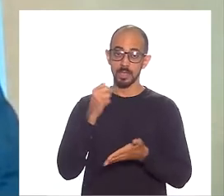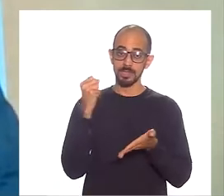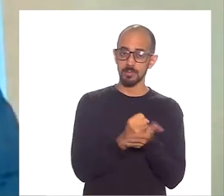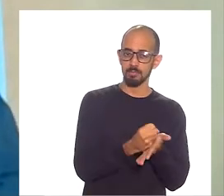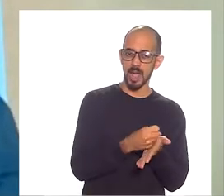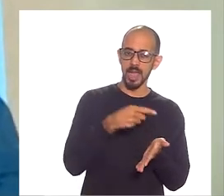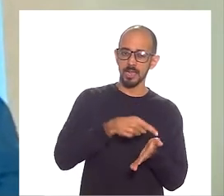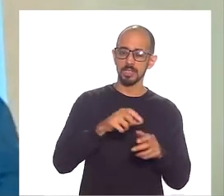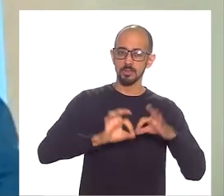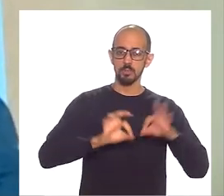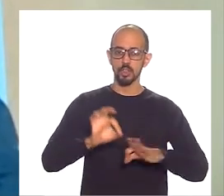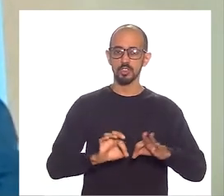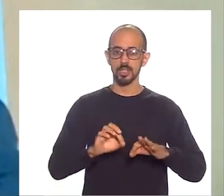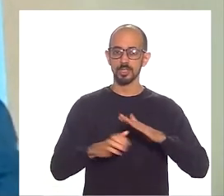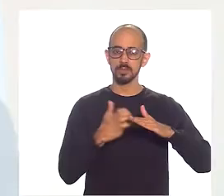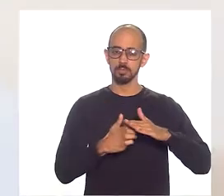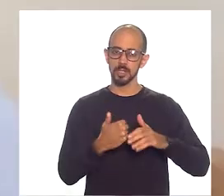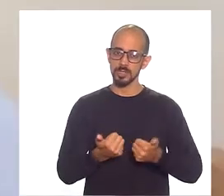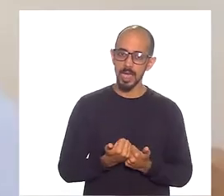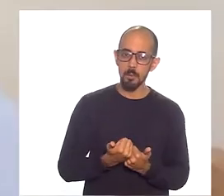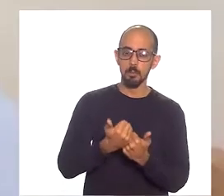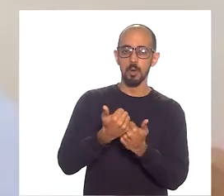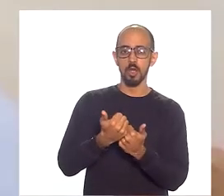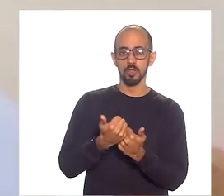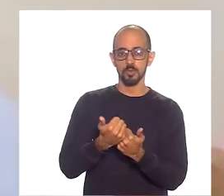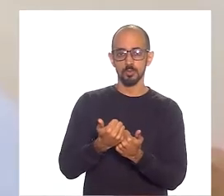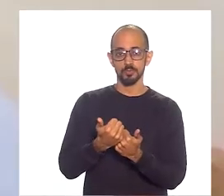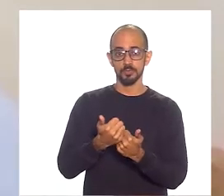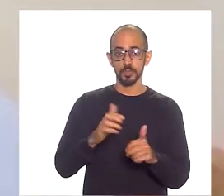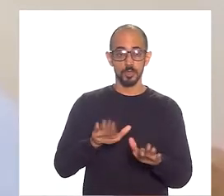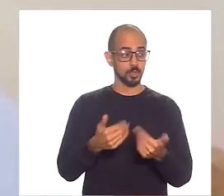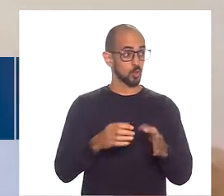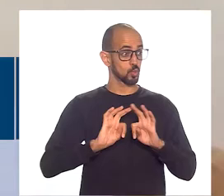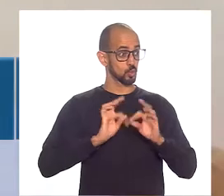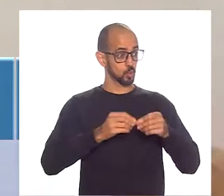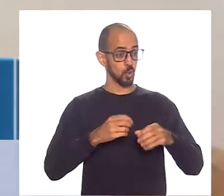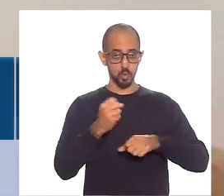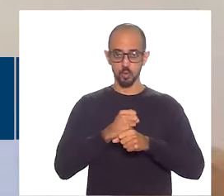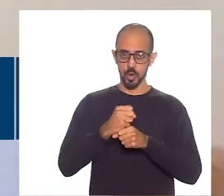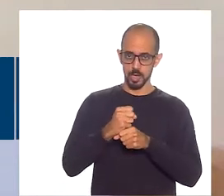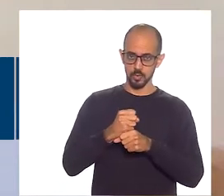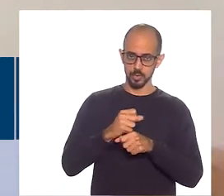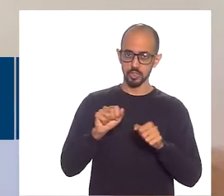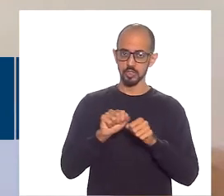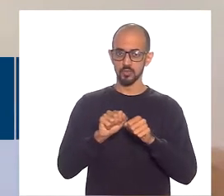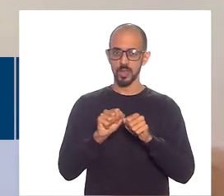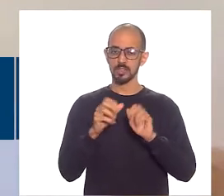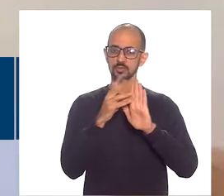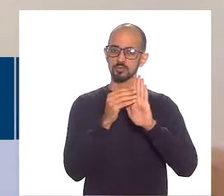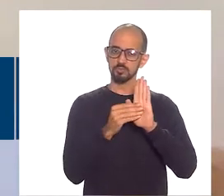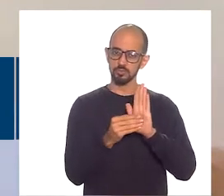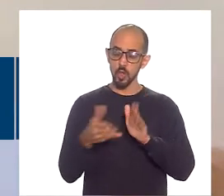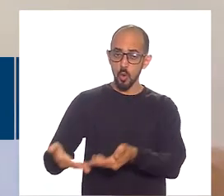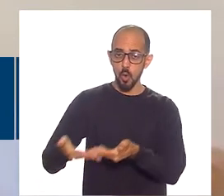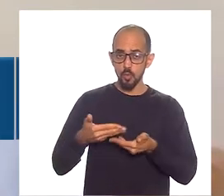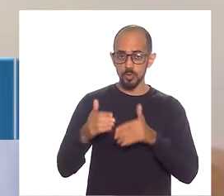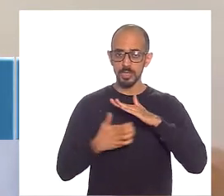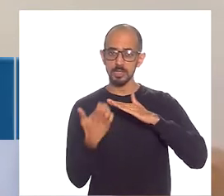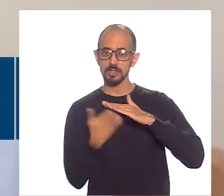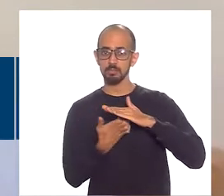apoiam a iniciativa. Todo ano a gente faz o engajamento dessas empresas, convida essas empresas a participarem da